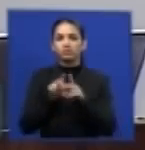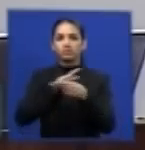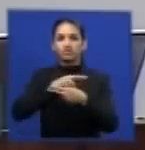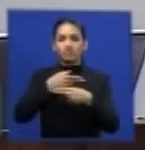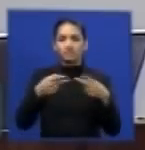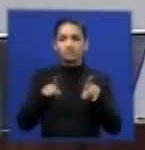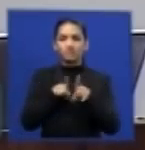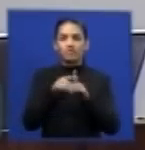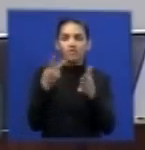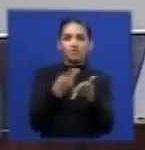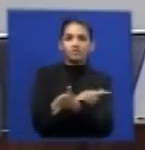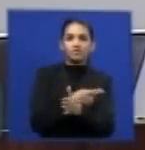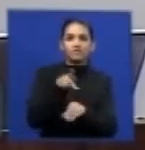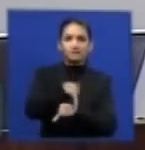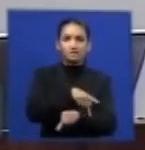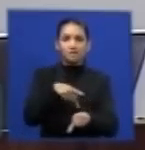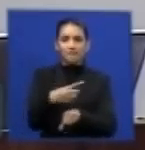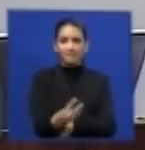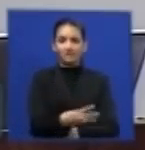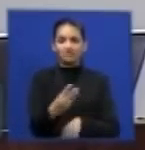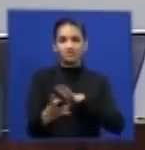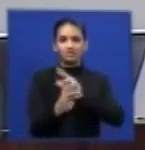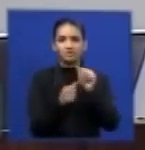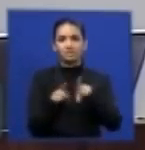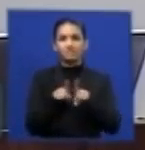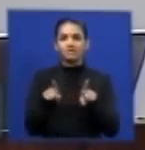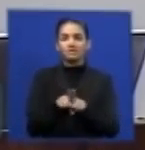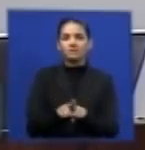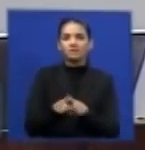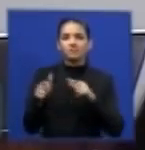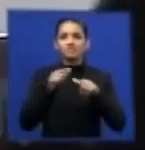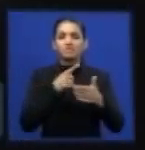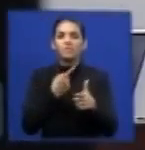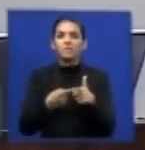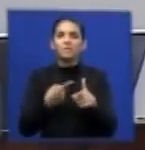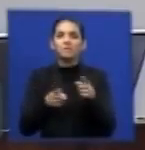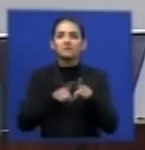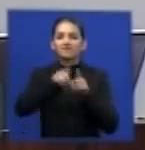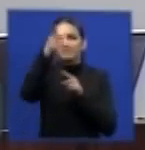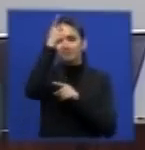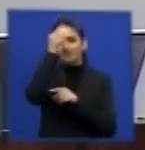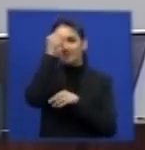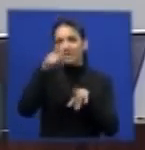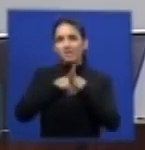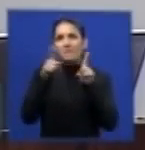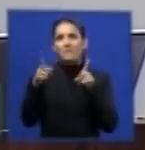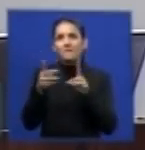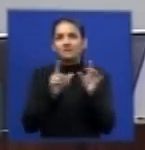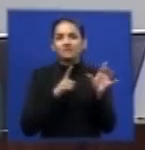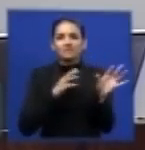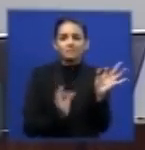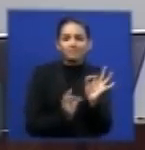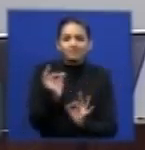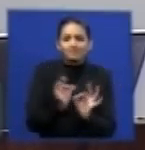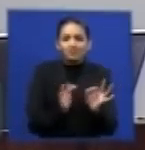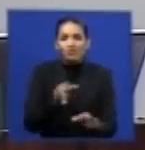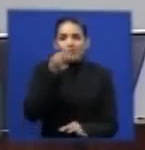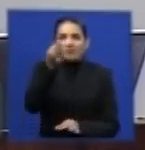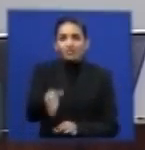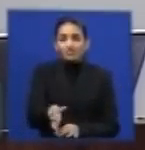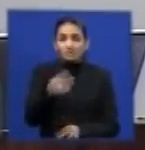terceiro mundo aflições essas que aliviadas no primeiro momento projetam um futuro grave e possivelmente